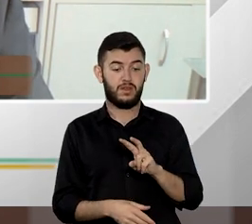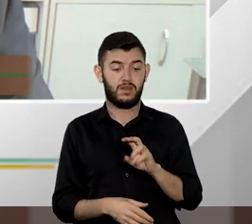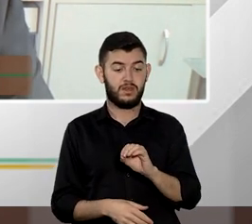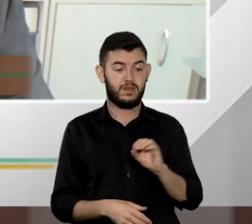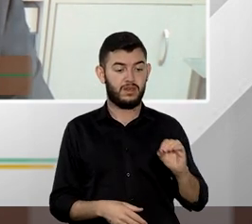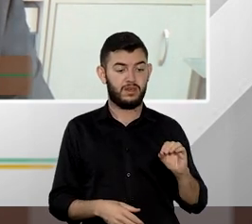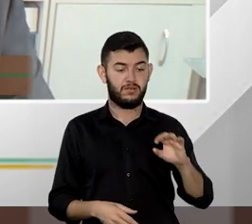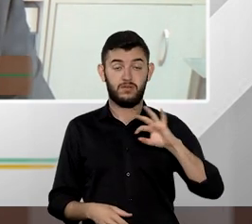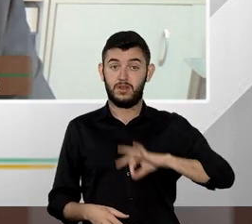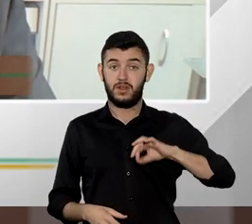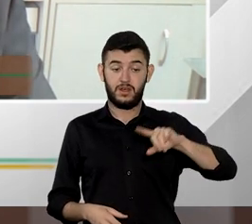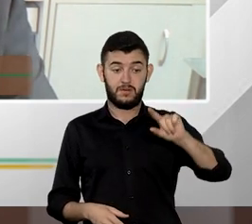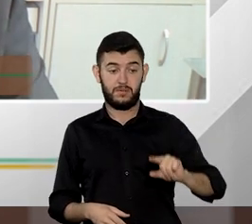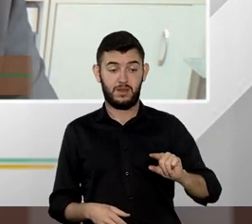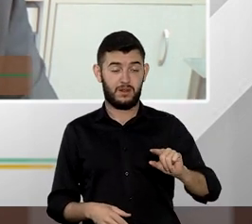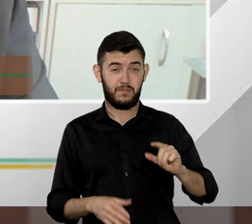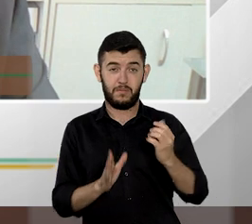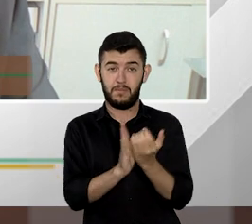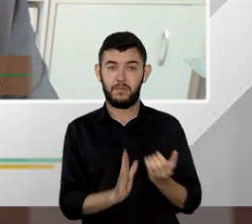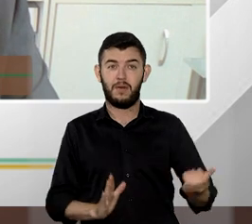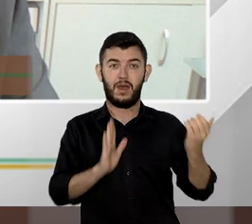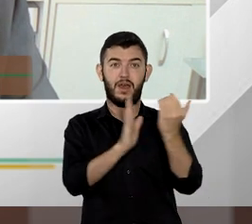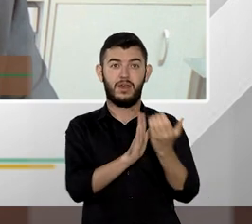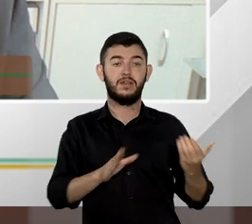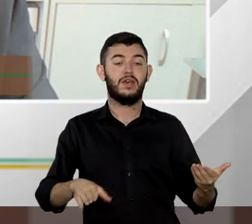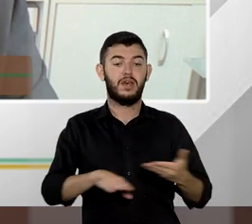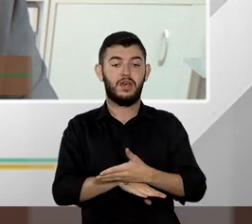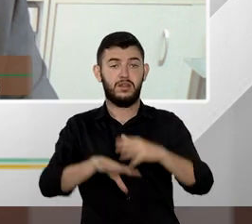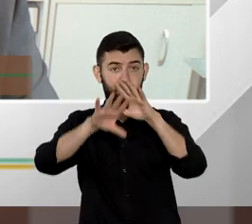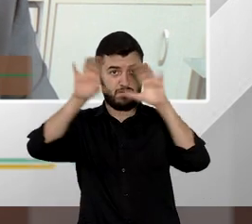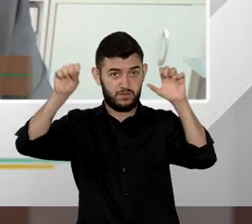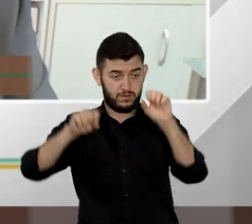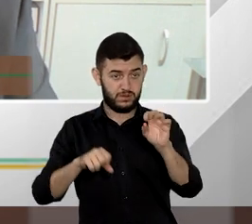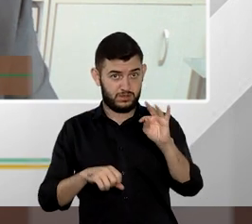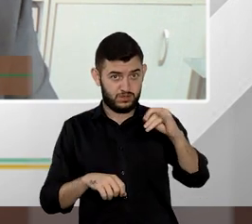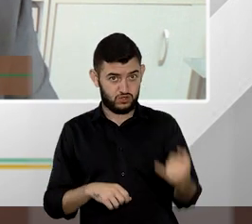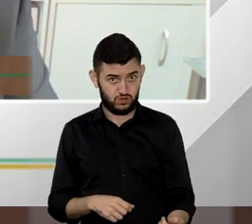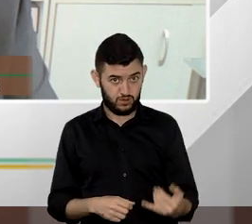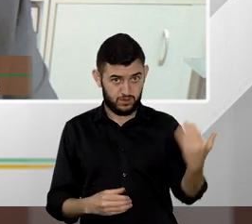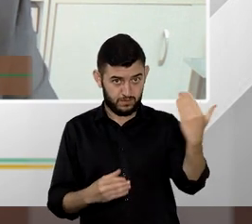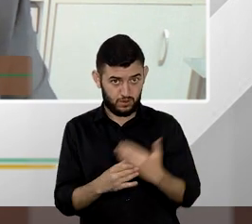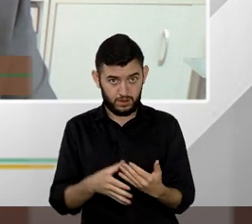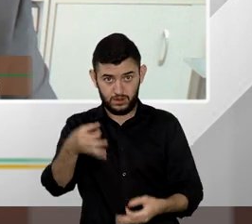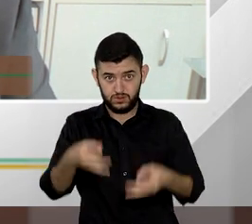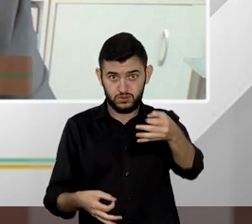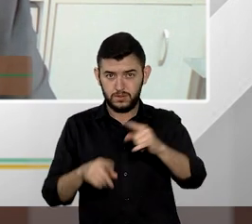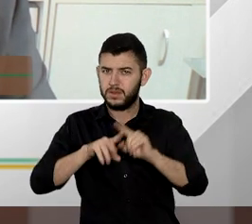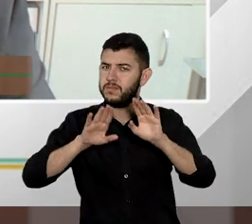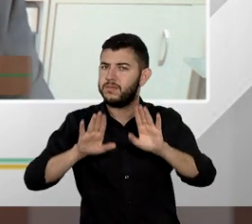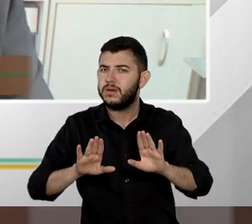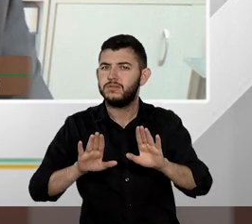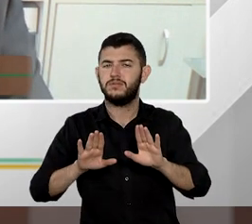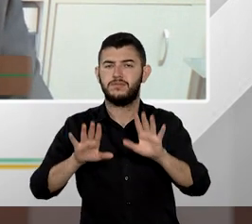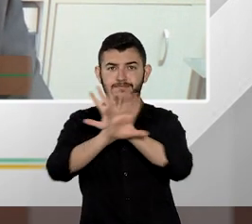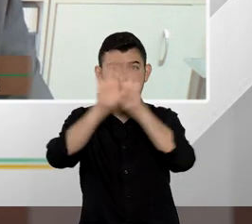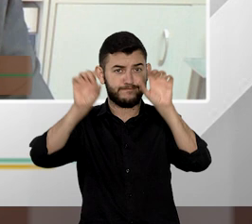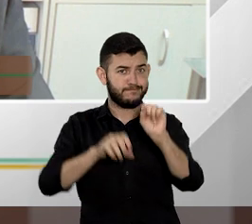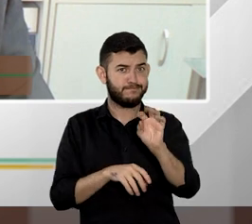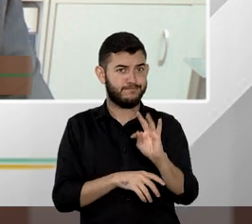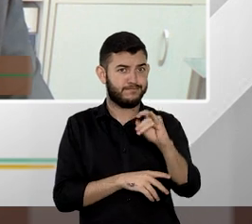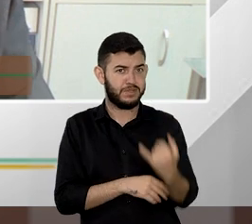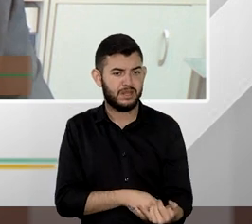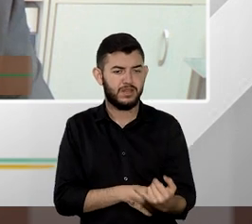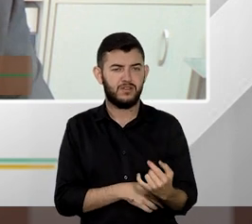necessariamente ao STJ, o comando ali é o seguinte, olha, nesses casos o STJ não pode negar relevância,